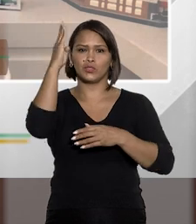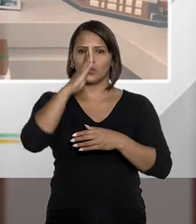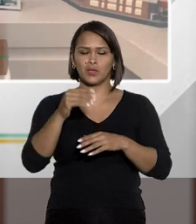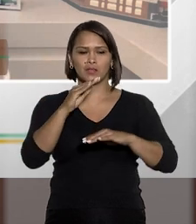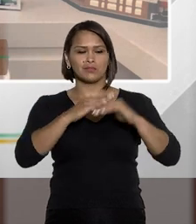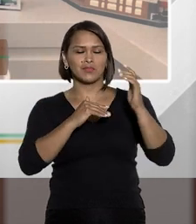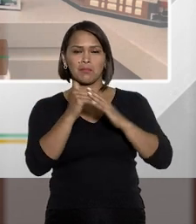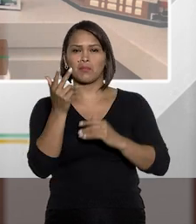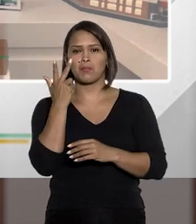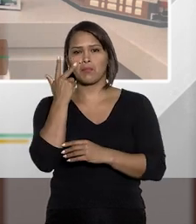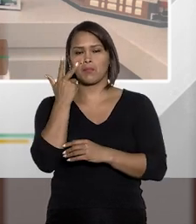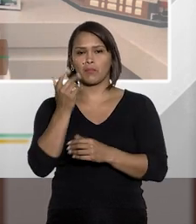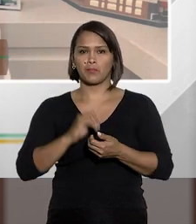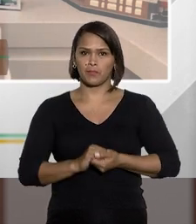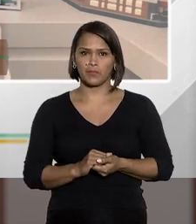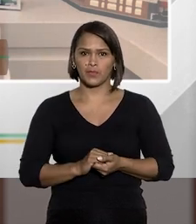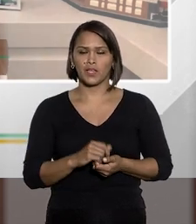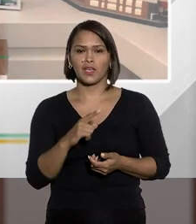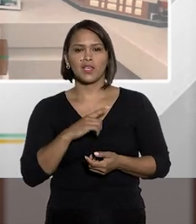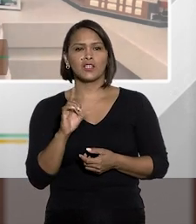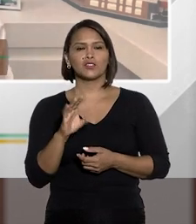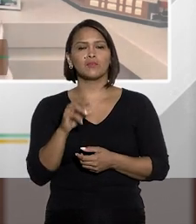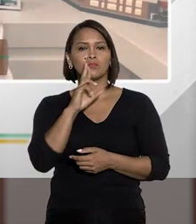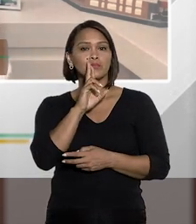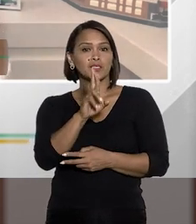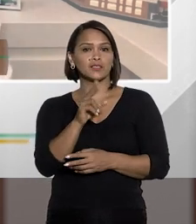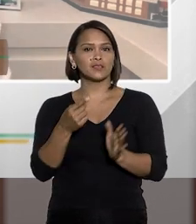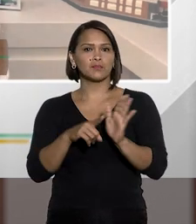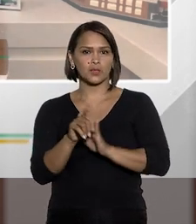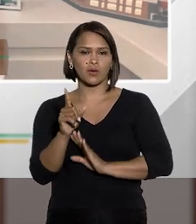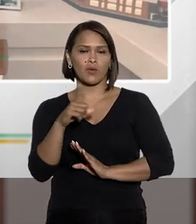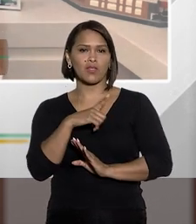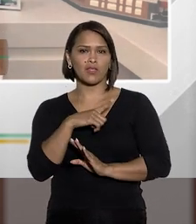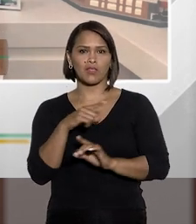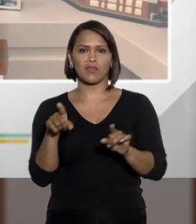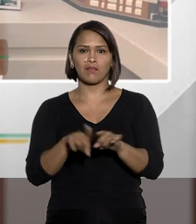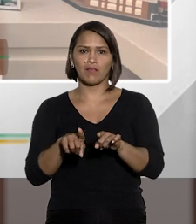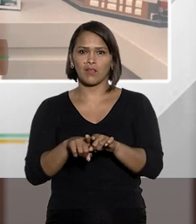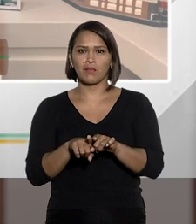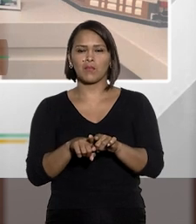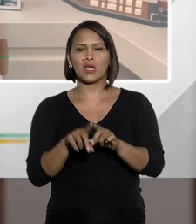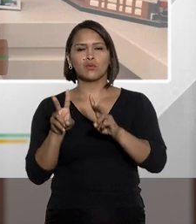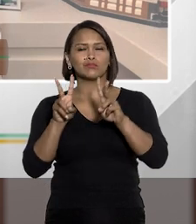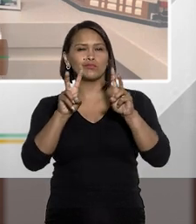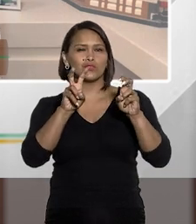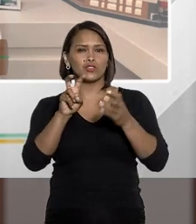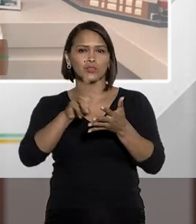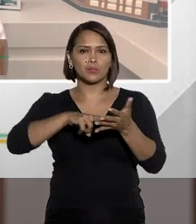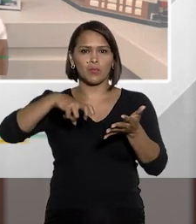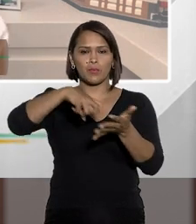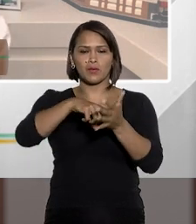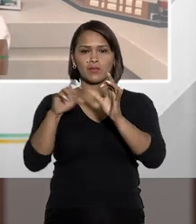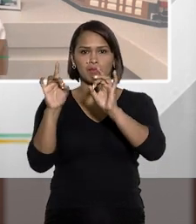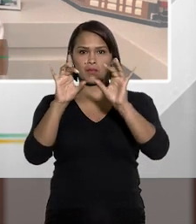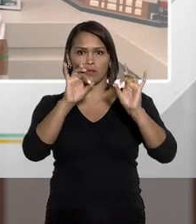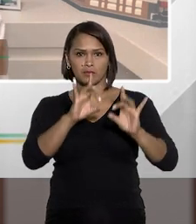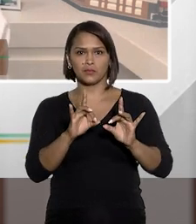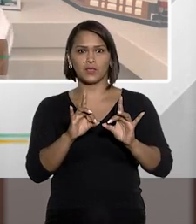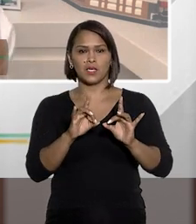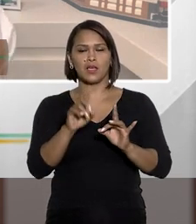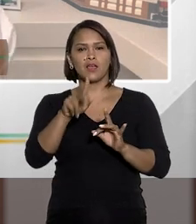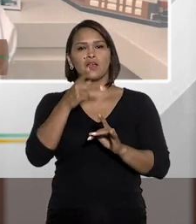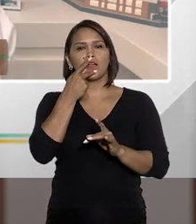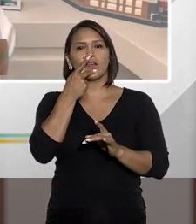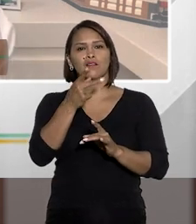infelizmente, essa prática aí é muito comum. Houve, só para responder sua pergunta, Fátima, houve um tipo penal específico